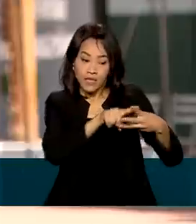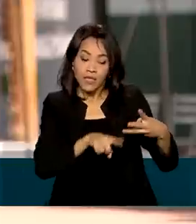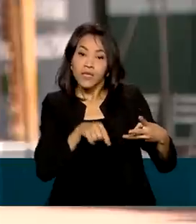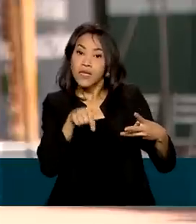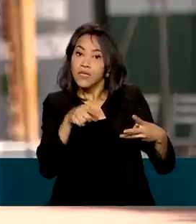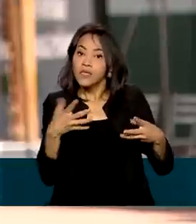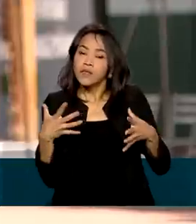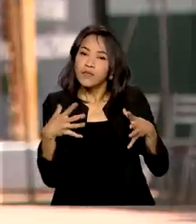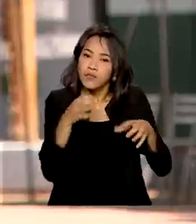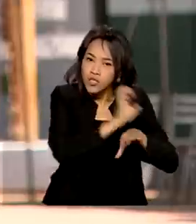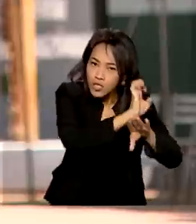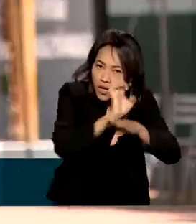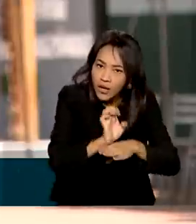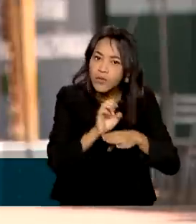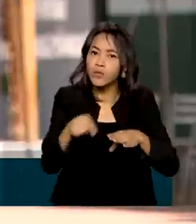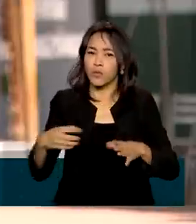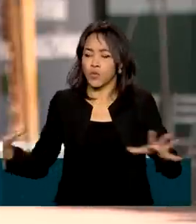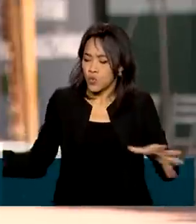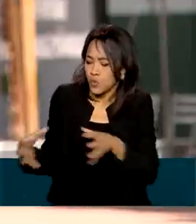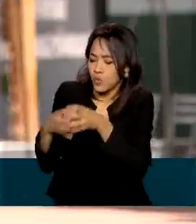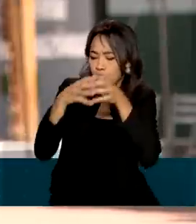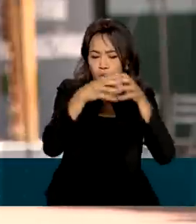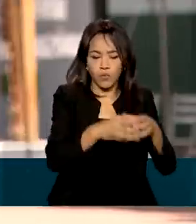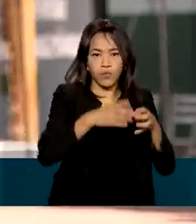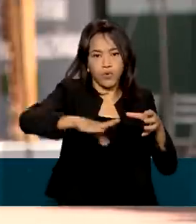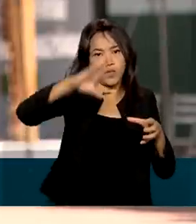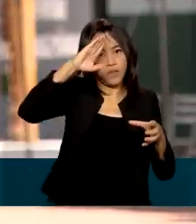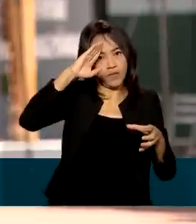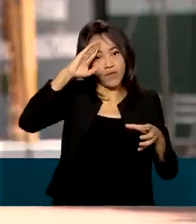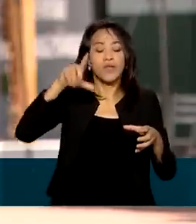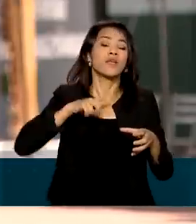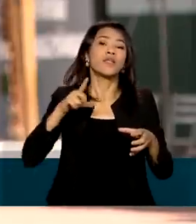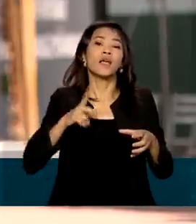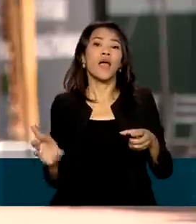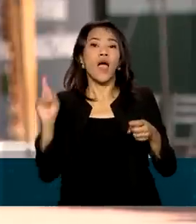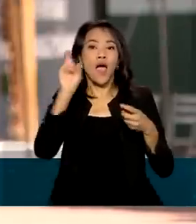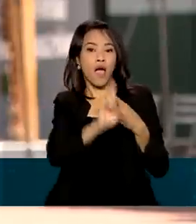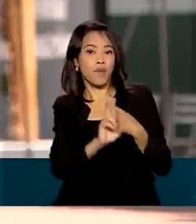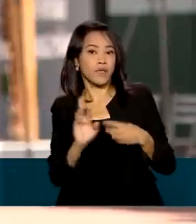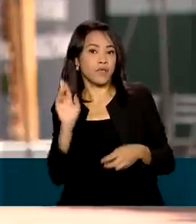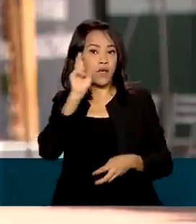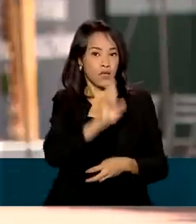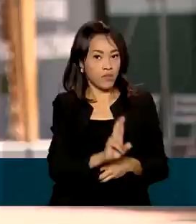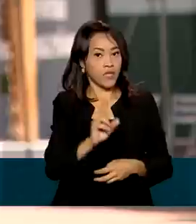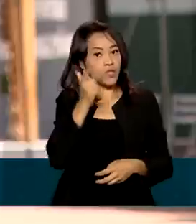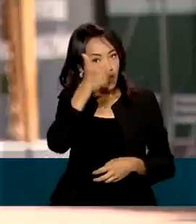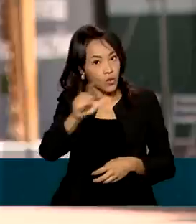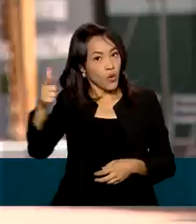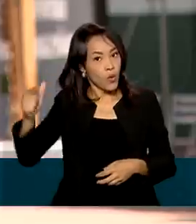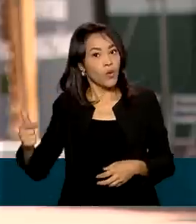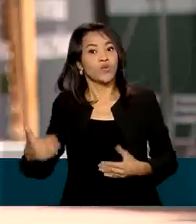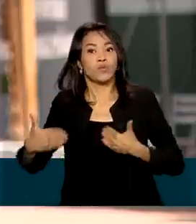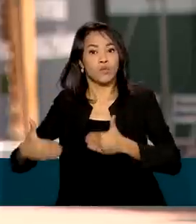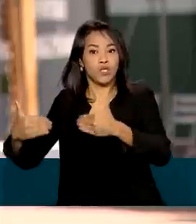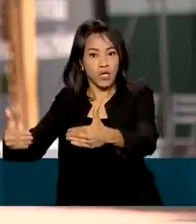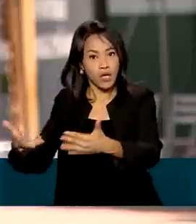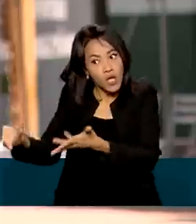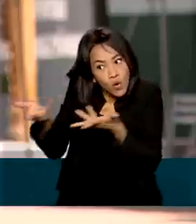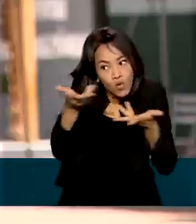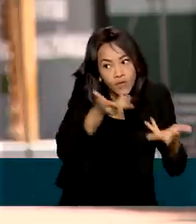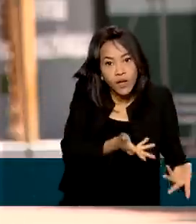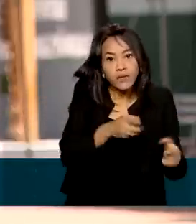comitiva do Ministério da Defesa do programa Calha Norte, formada por representantes também de outros ministérios e convidados,